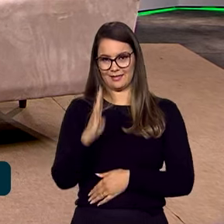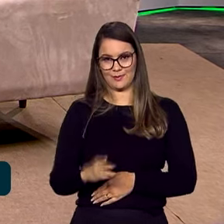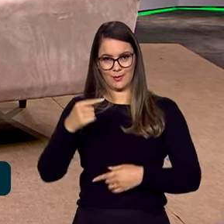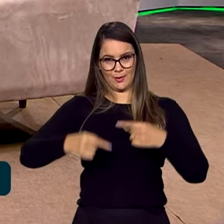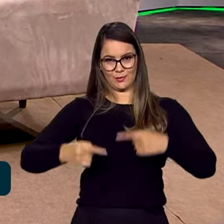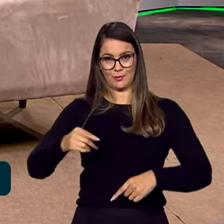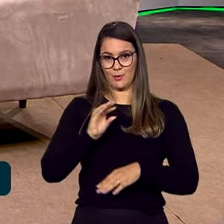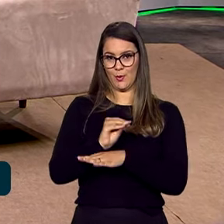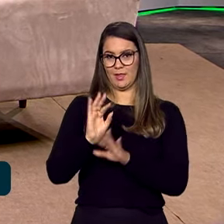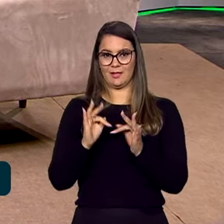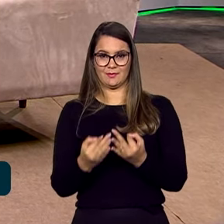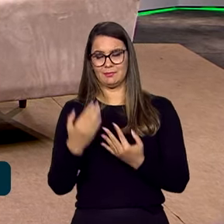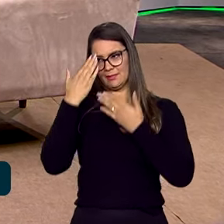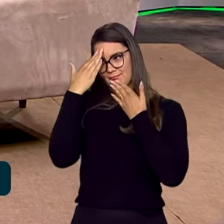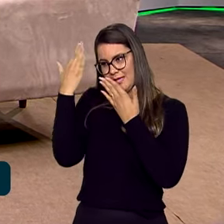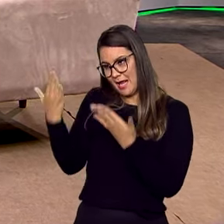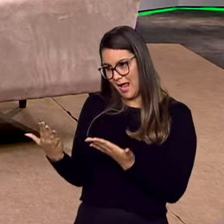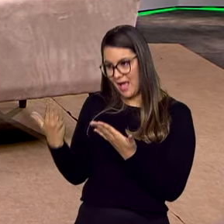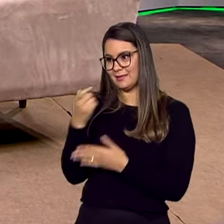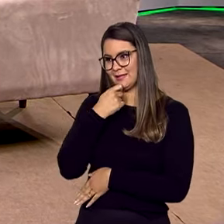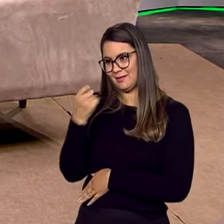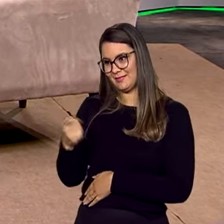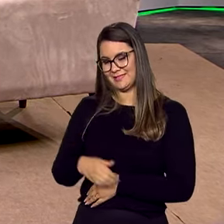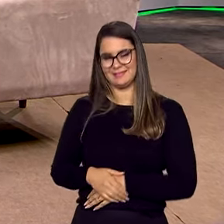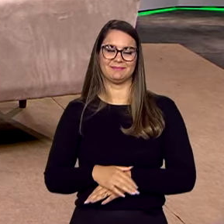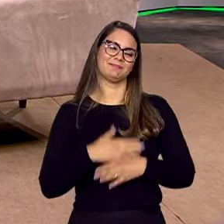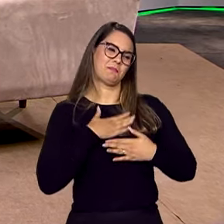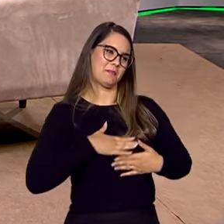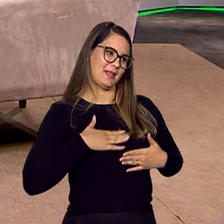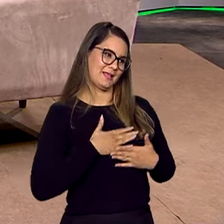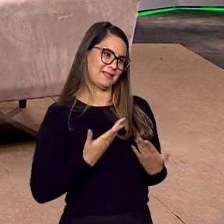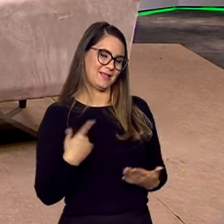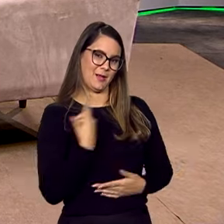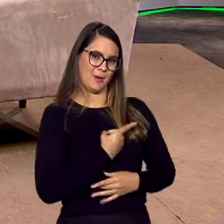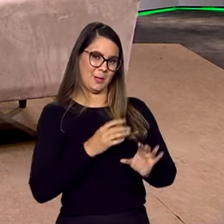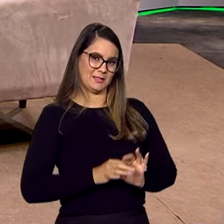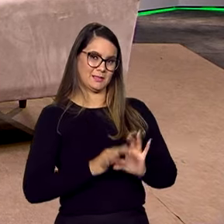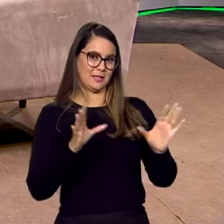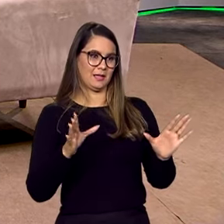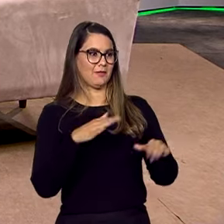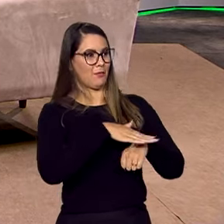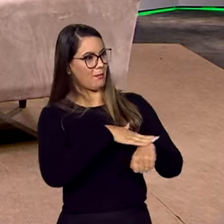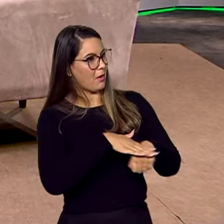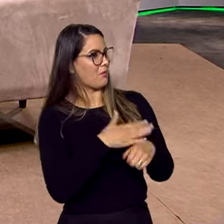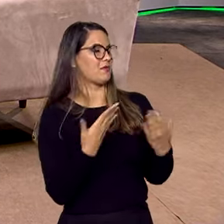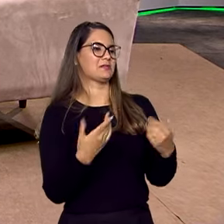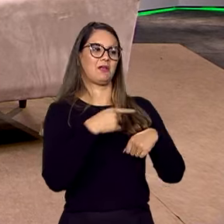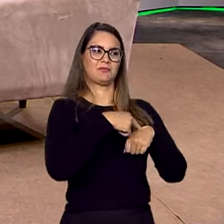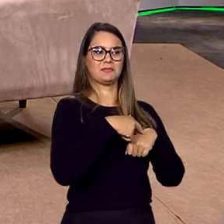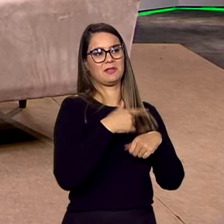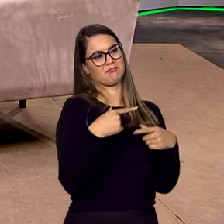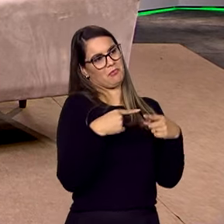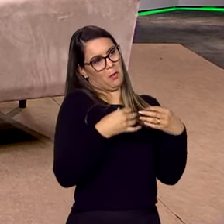de Política de Cuidados e Família, muito obrigado por essa entrevista. O prazer foi meu e estamos aqui à disposição para conversar quando vocês